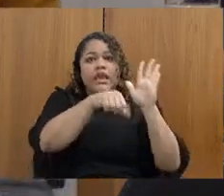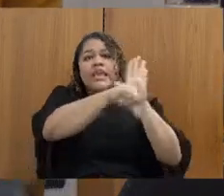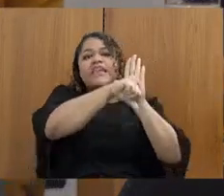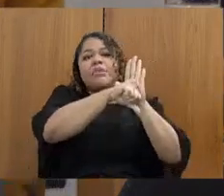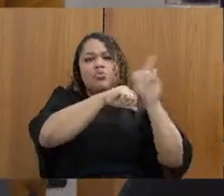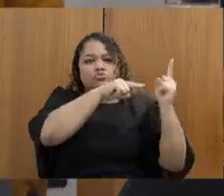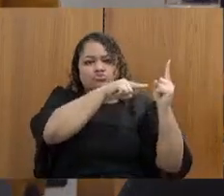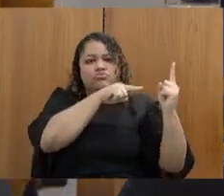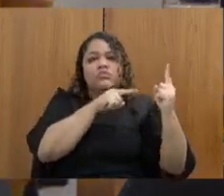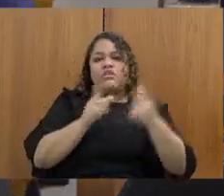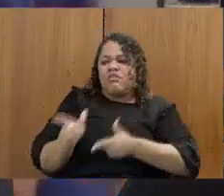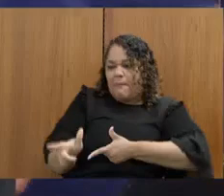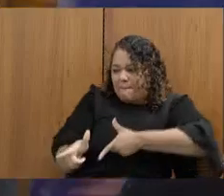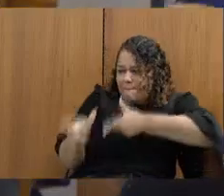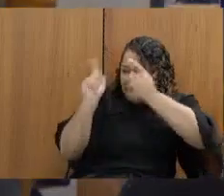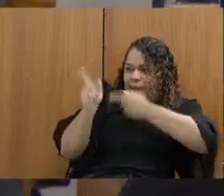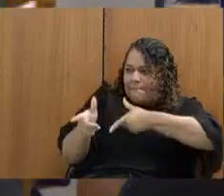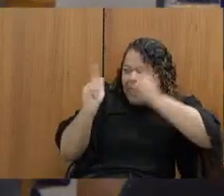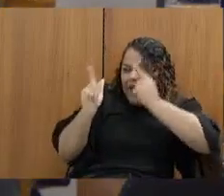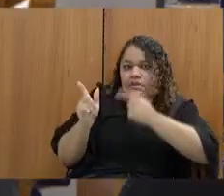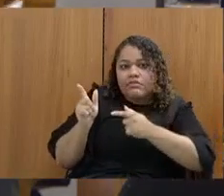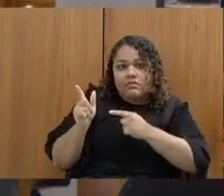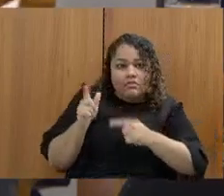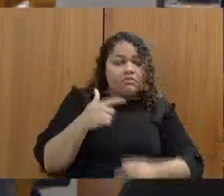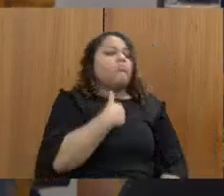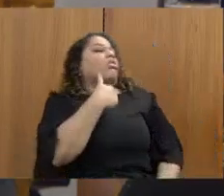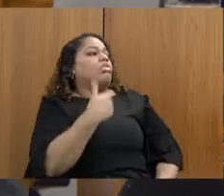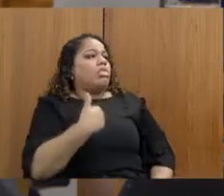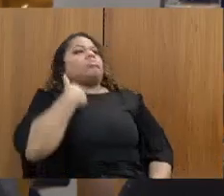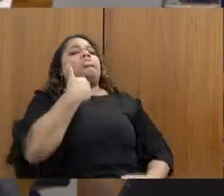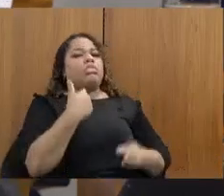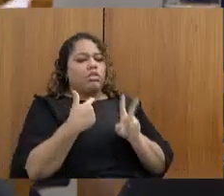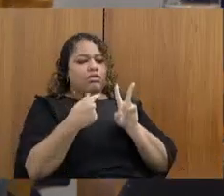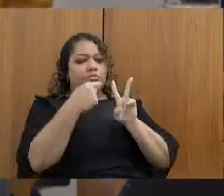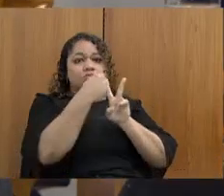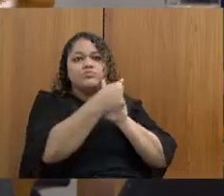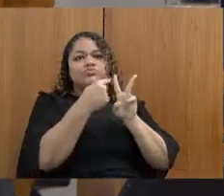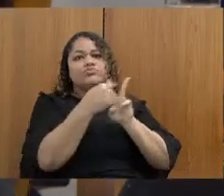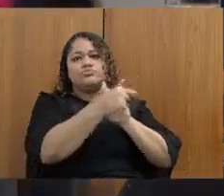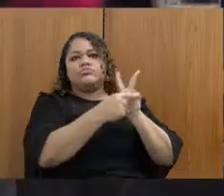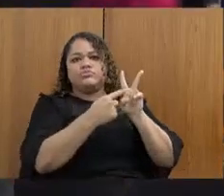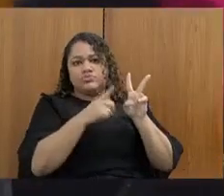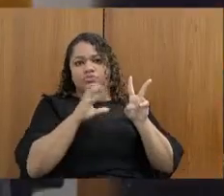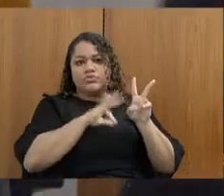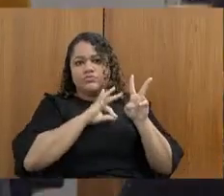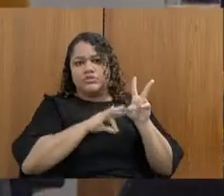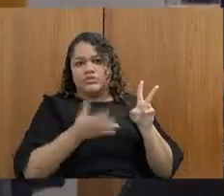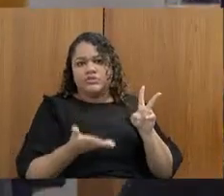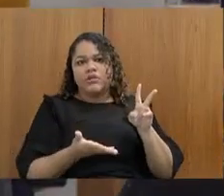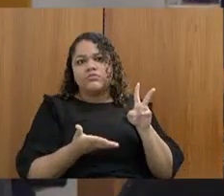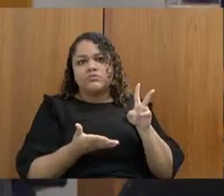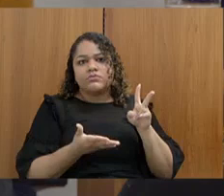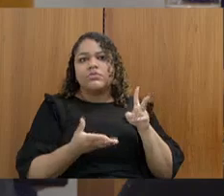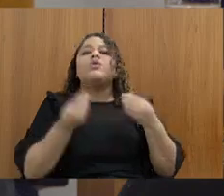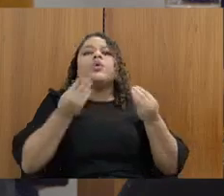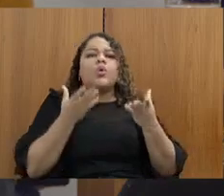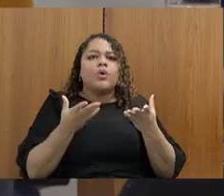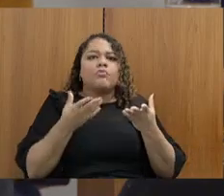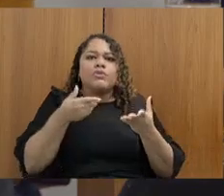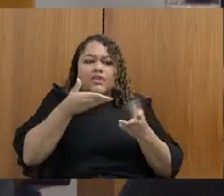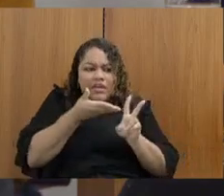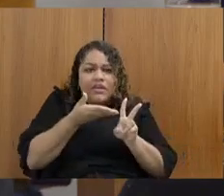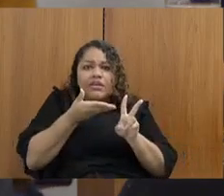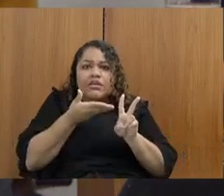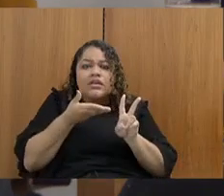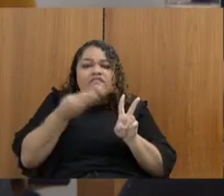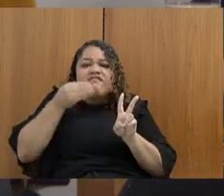atirou, baleou os dois policiais. Então, nós não podemos deixar, por exemplo, uma escolta em desvantagem. Nós não podemos deixar